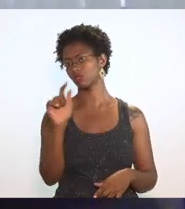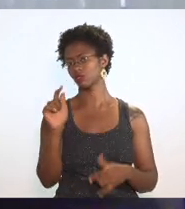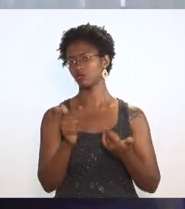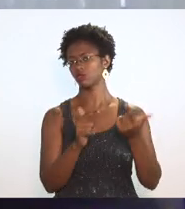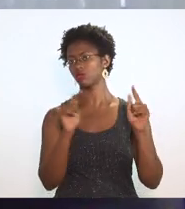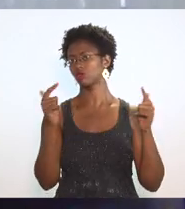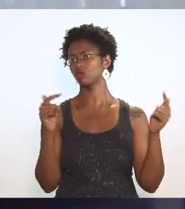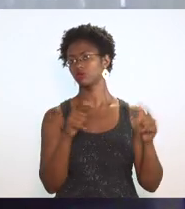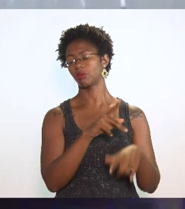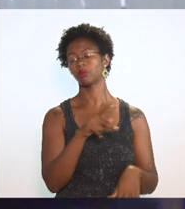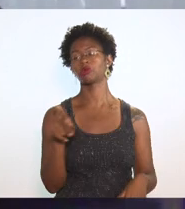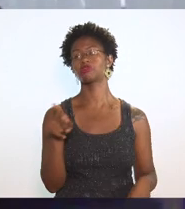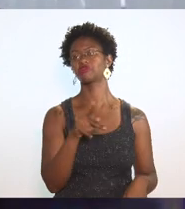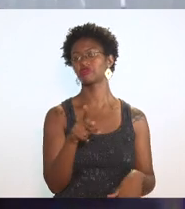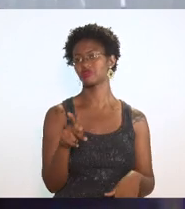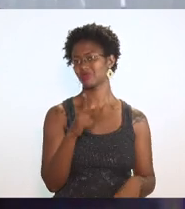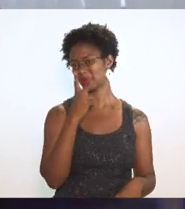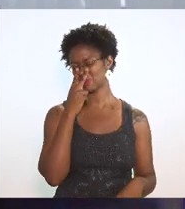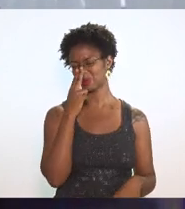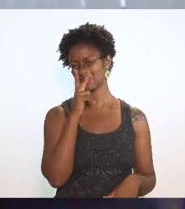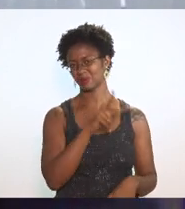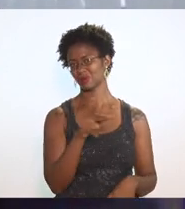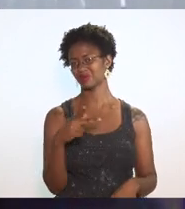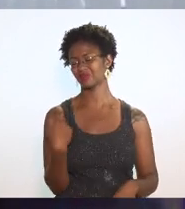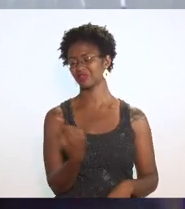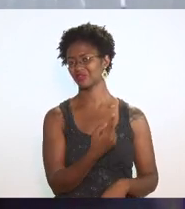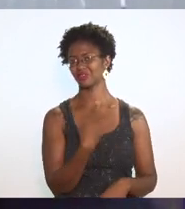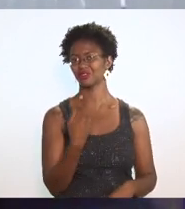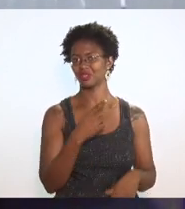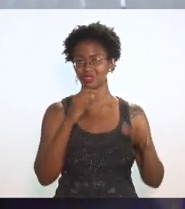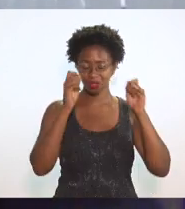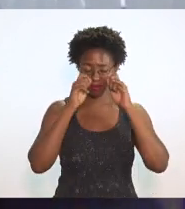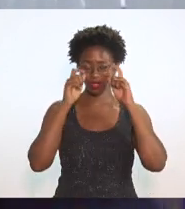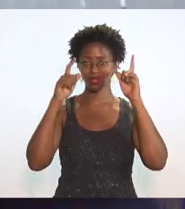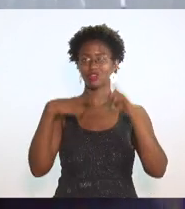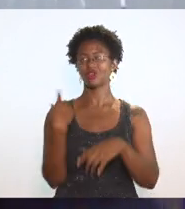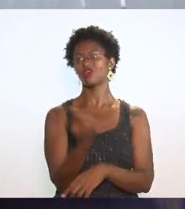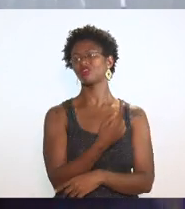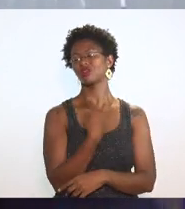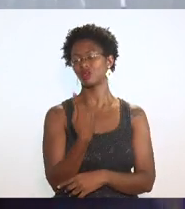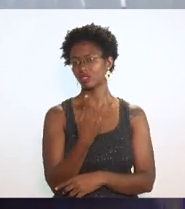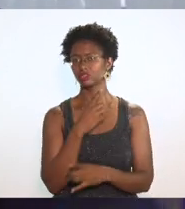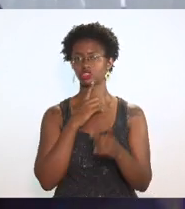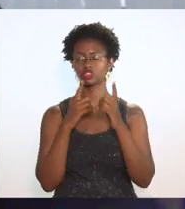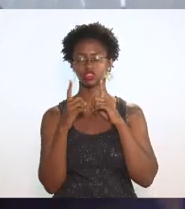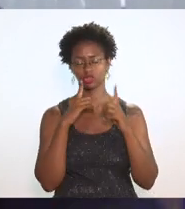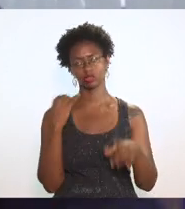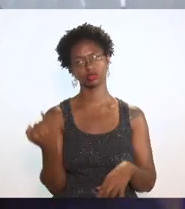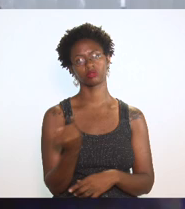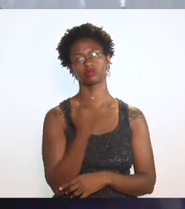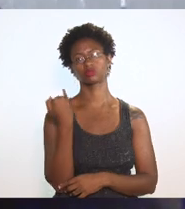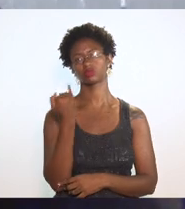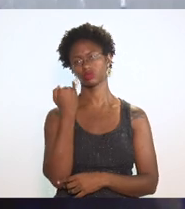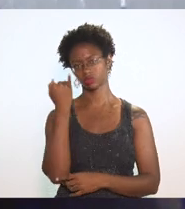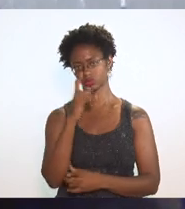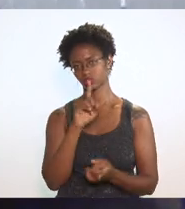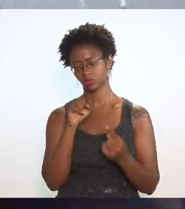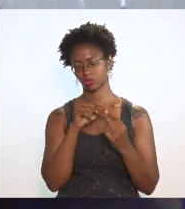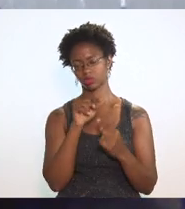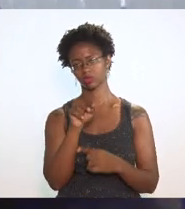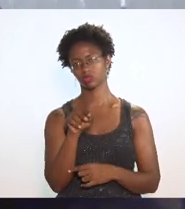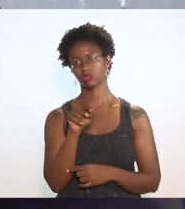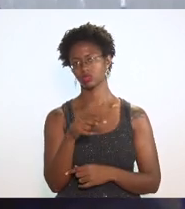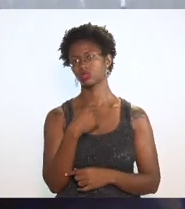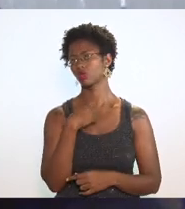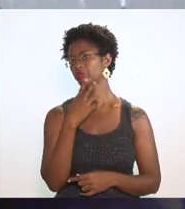como professores que a todos os momentos estão nos abrindo os olhos esse diálogo é sempre muito importante nesse sentido e eu não